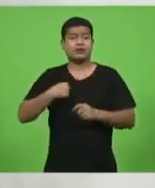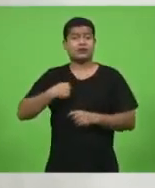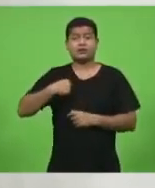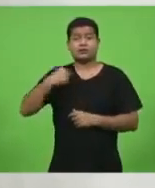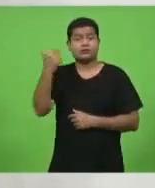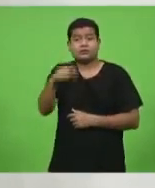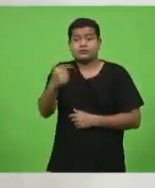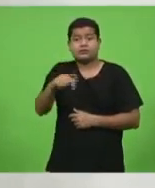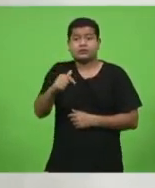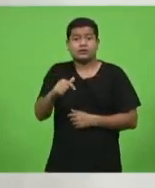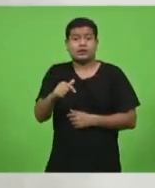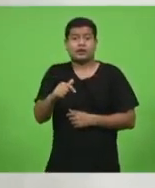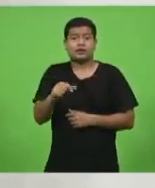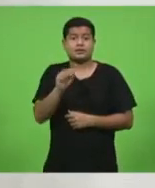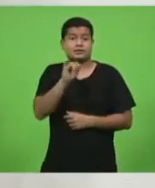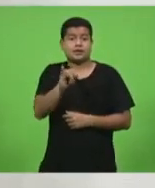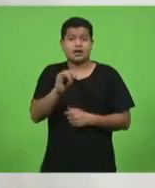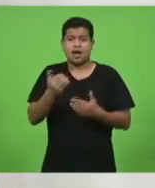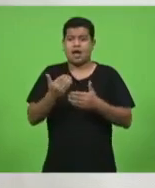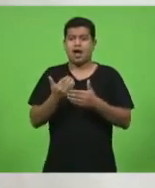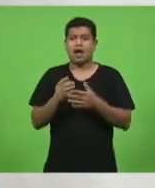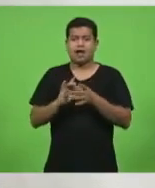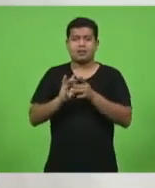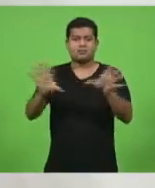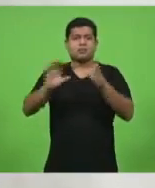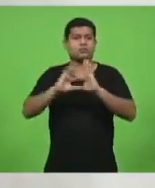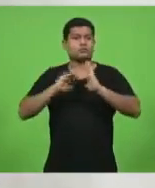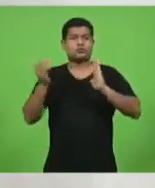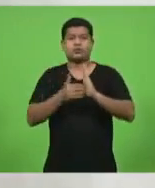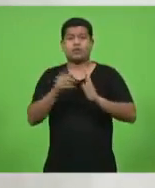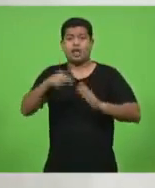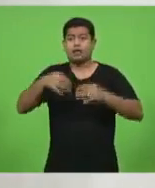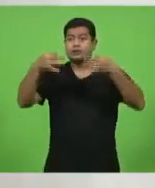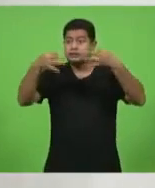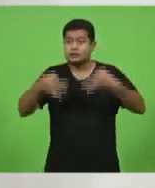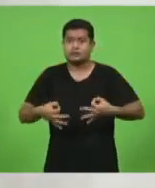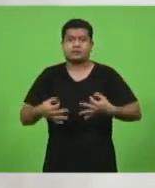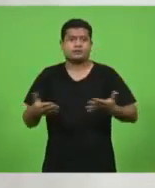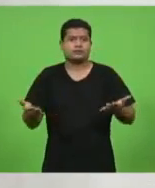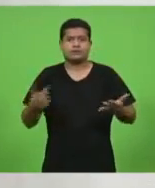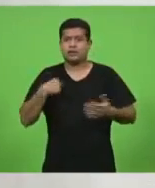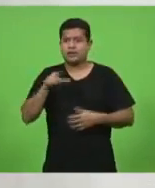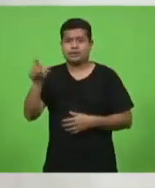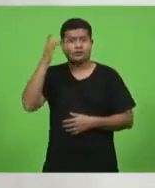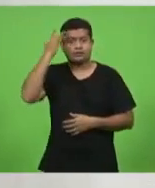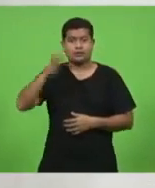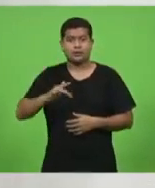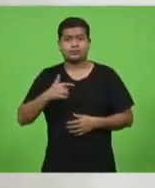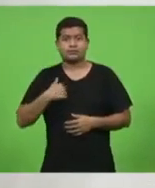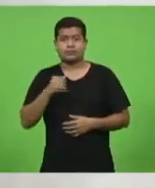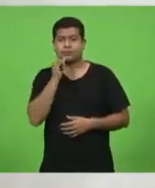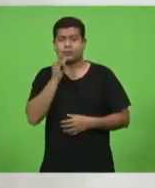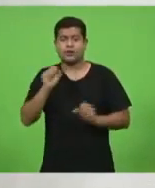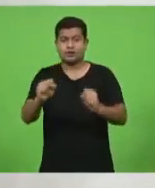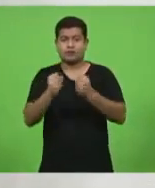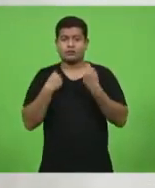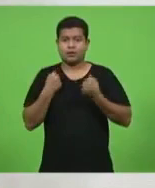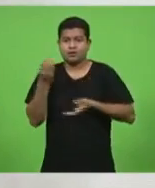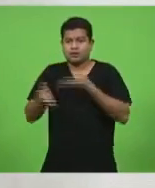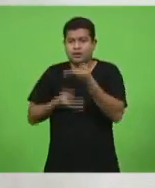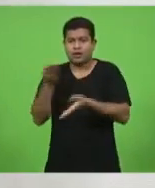tudo é certo. Quem defende o tratamento precoce